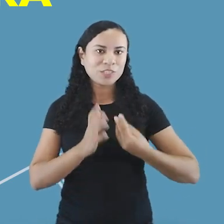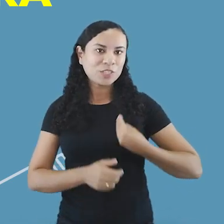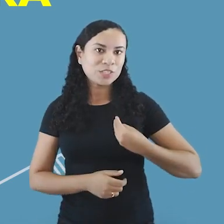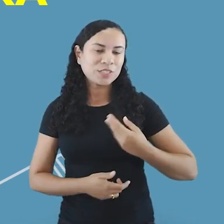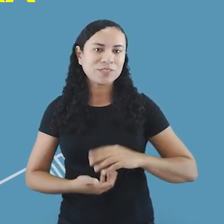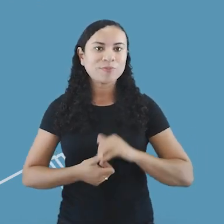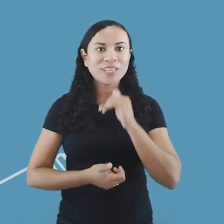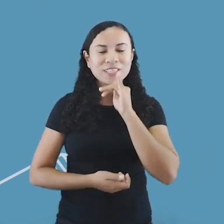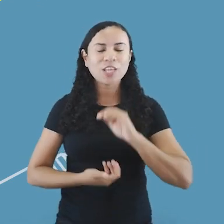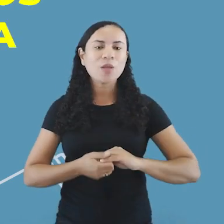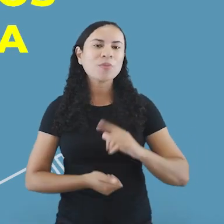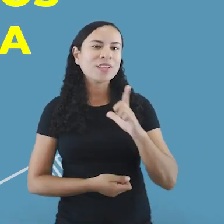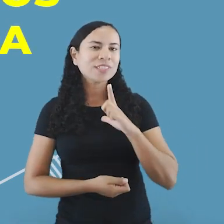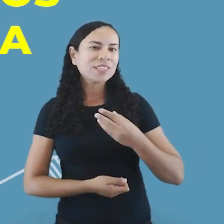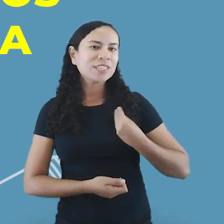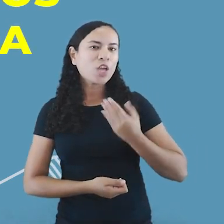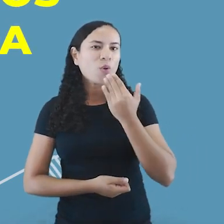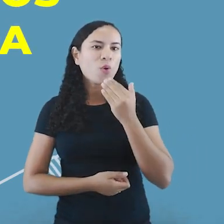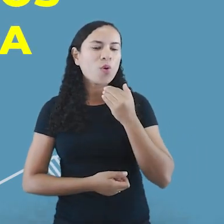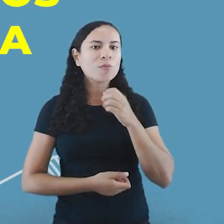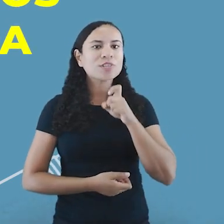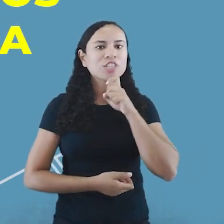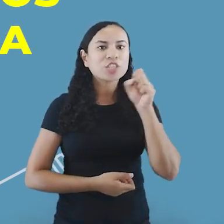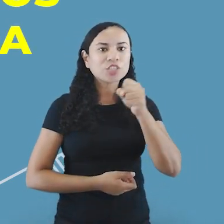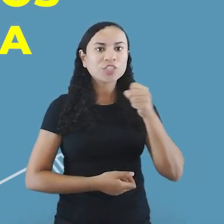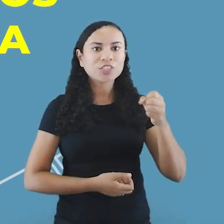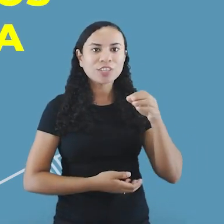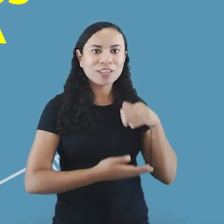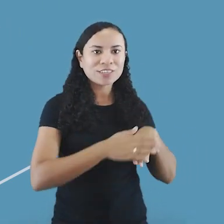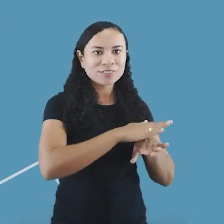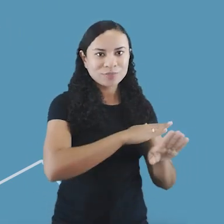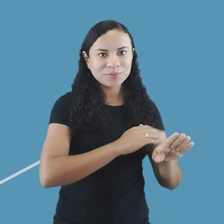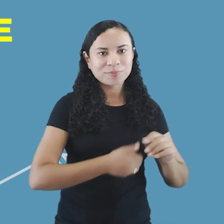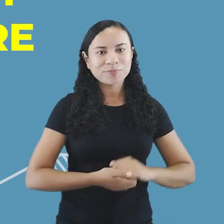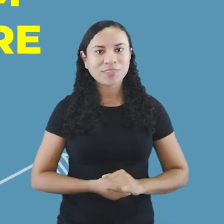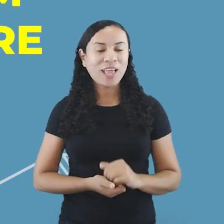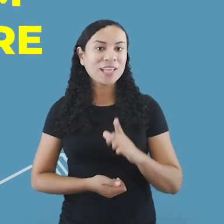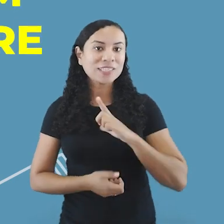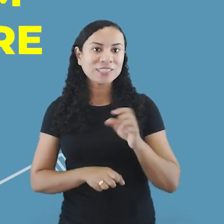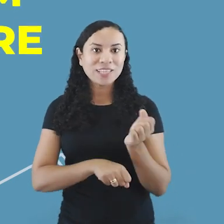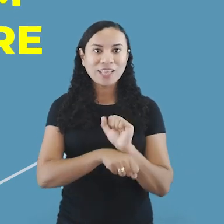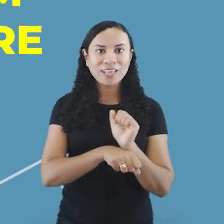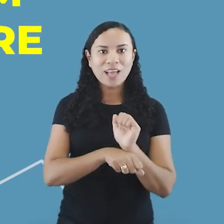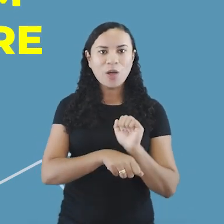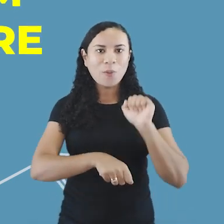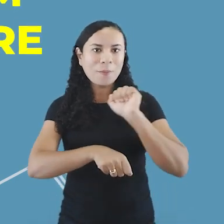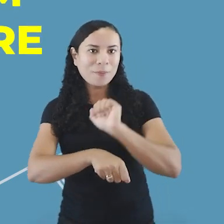outra